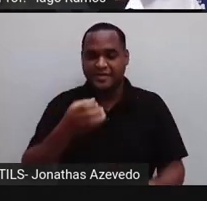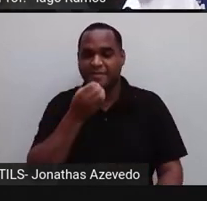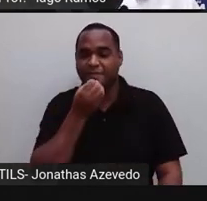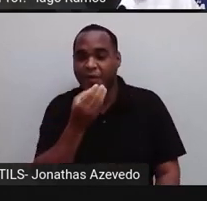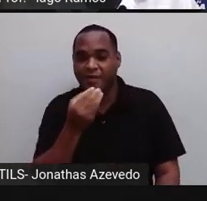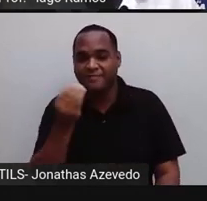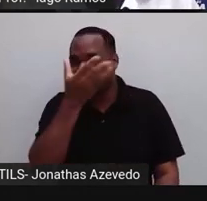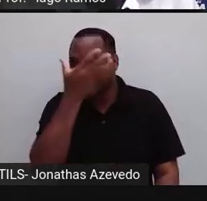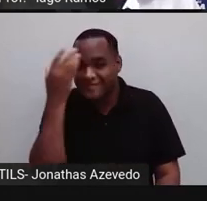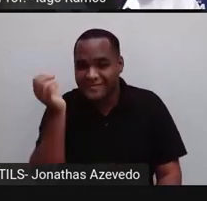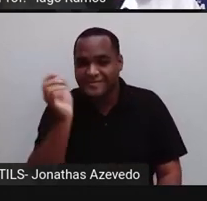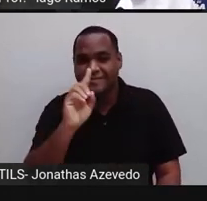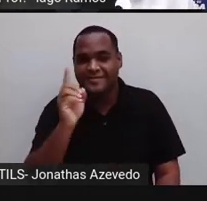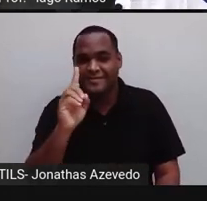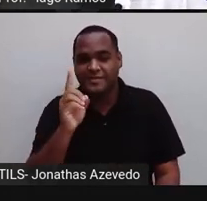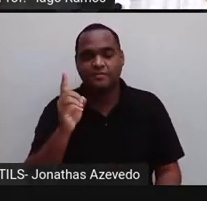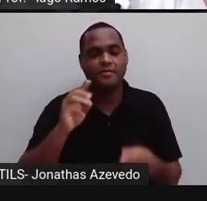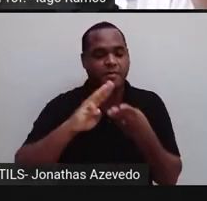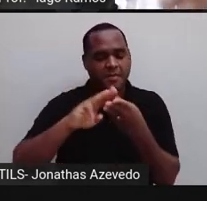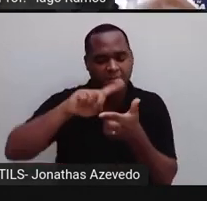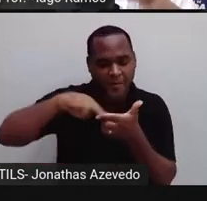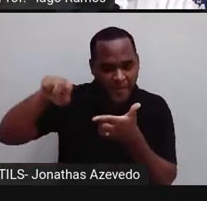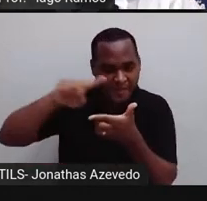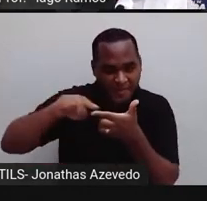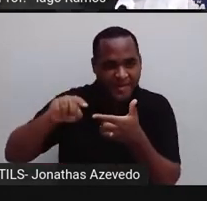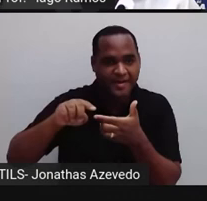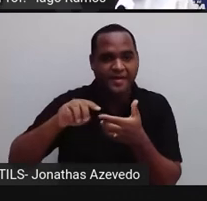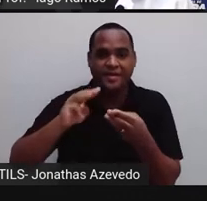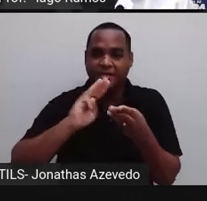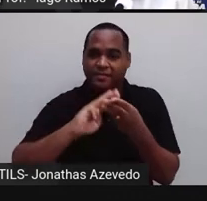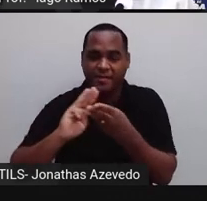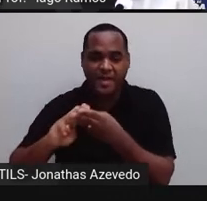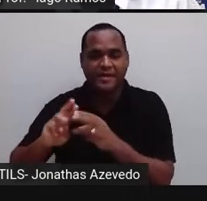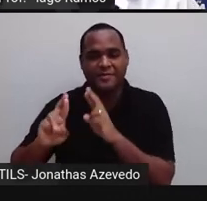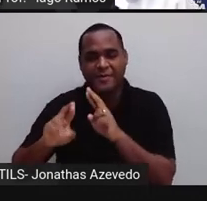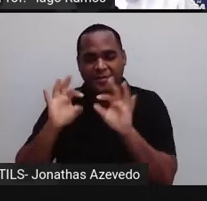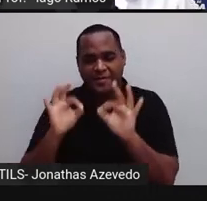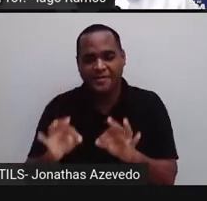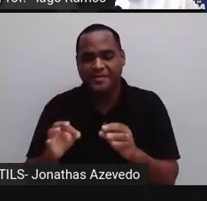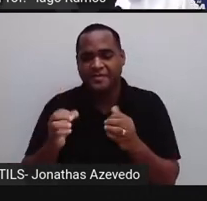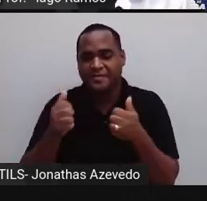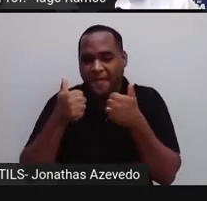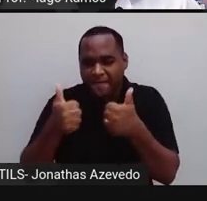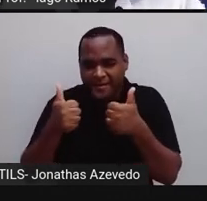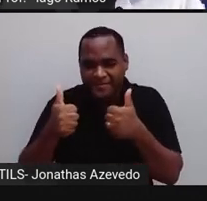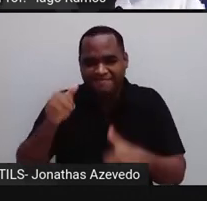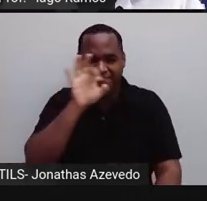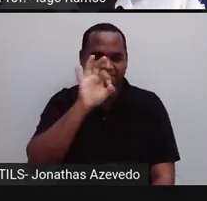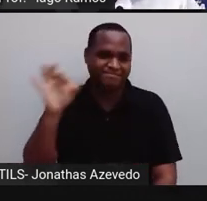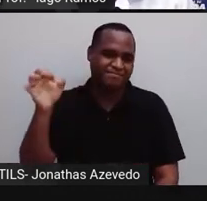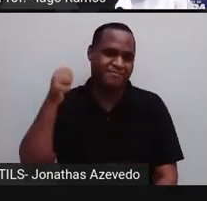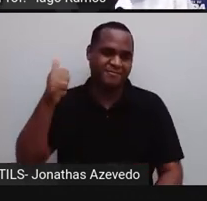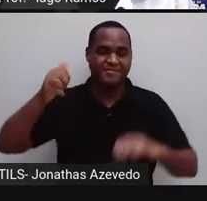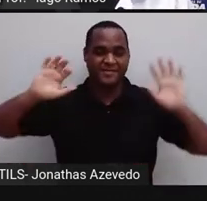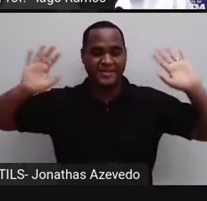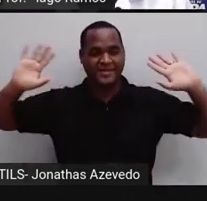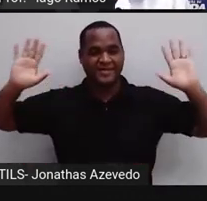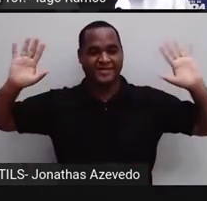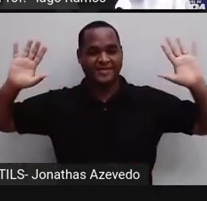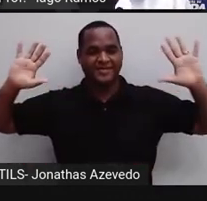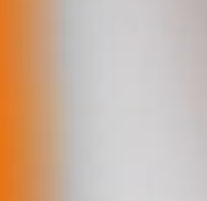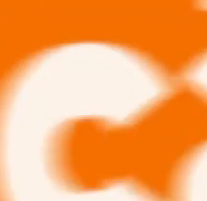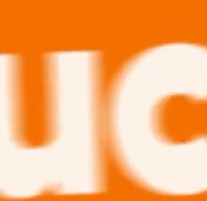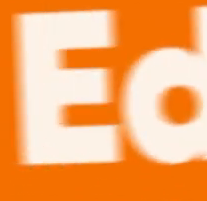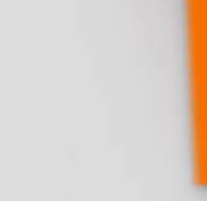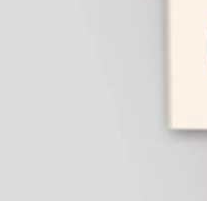esquece, matemática não é problema, matemática é solução. Beleza? É isso aí. Valeu? Bye, bye! E